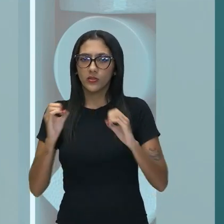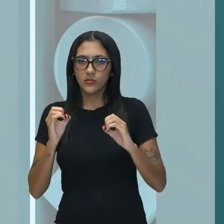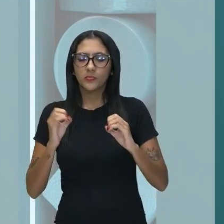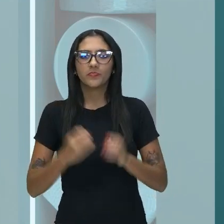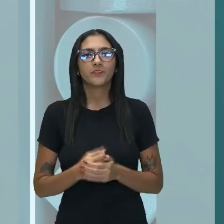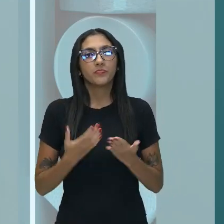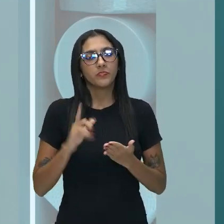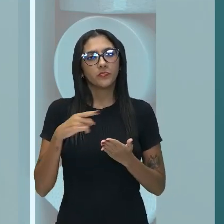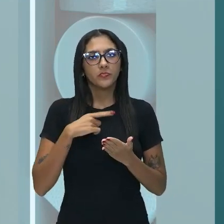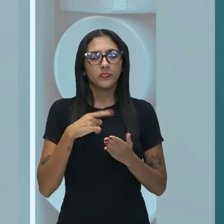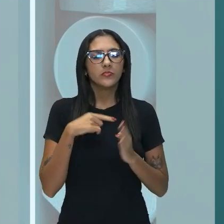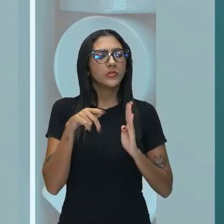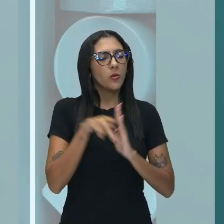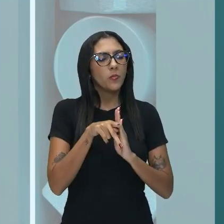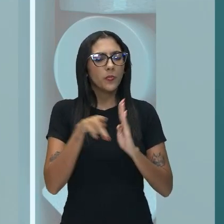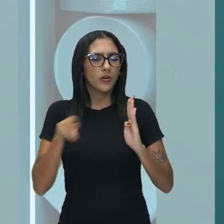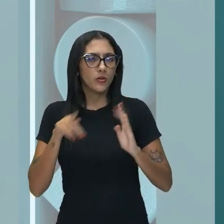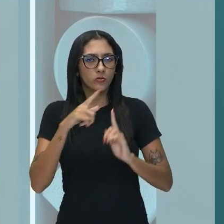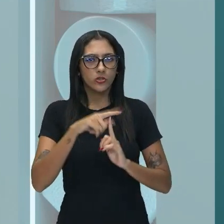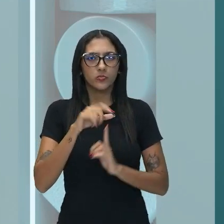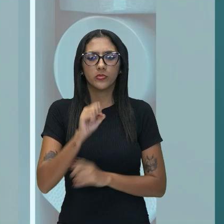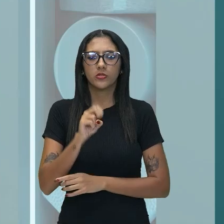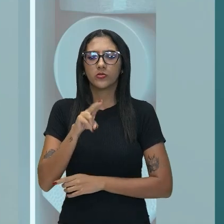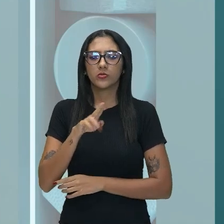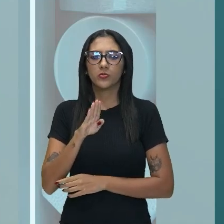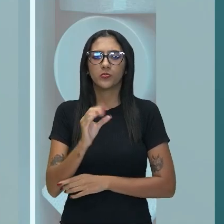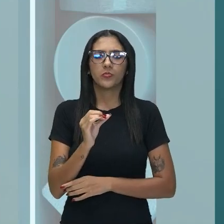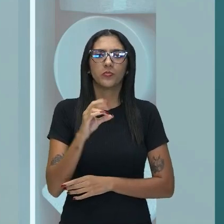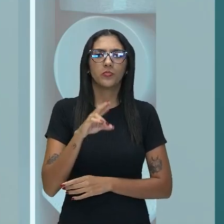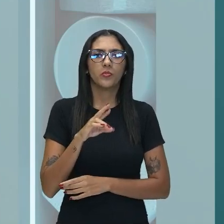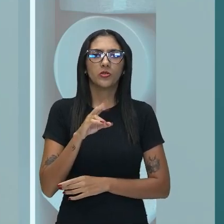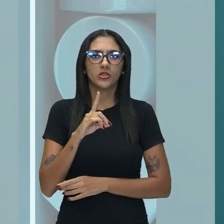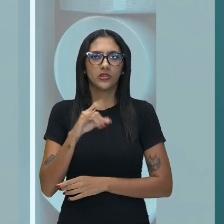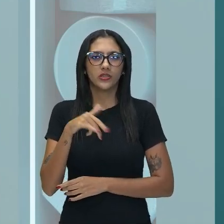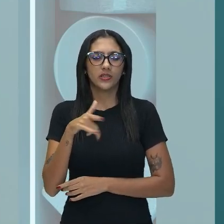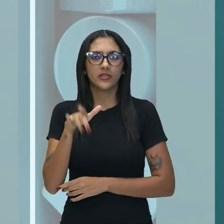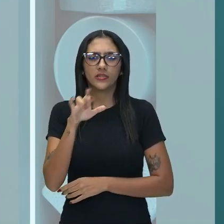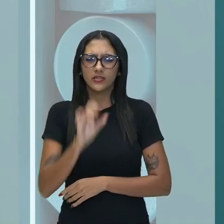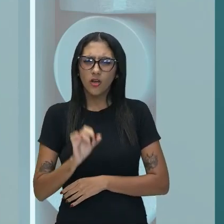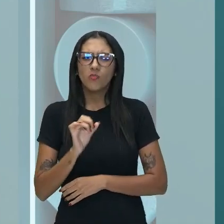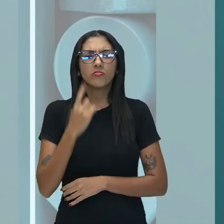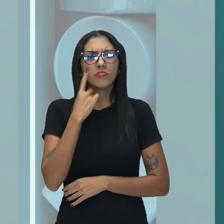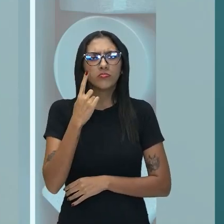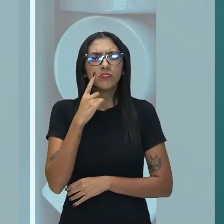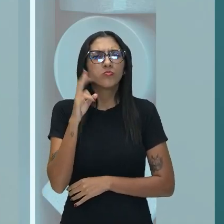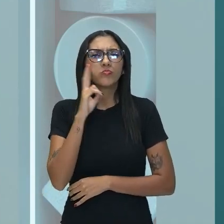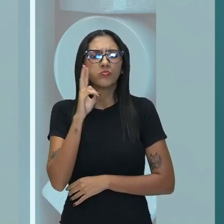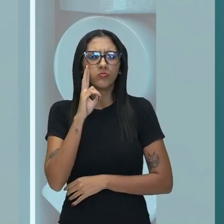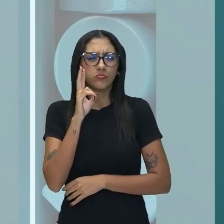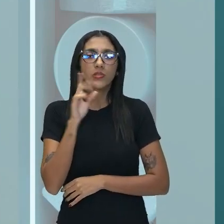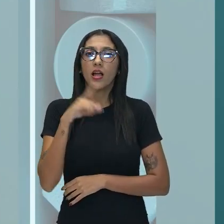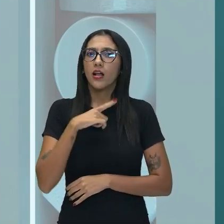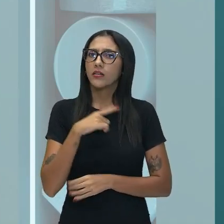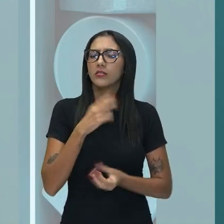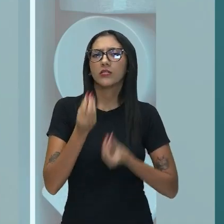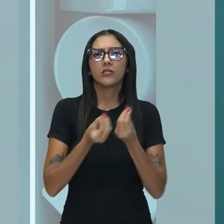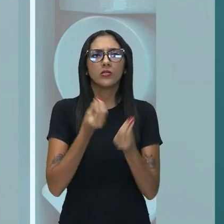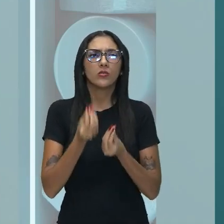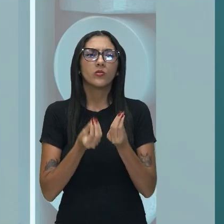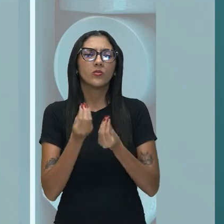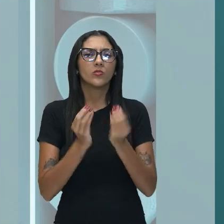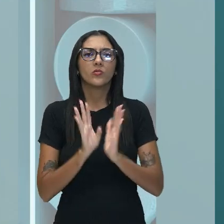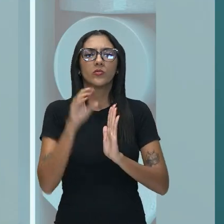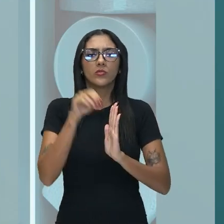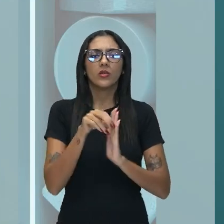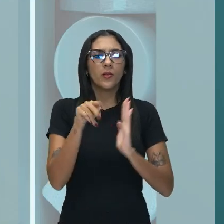composto por subordinação. E vimos que essa relação de subordinação, ela existe porque uma oração irá